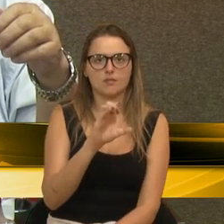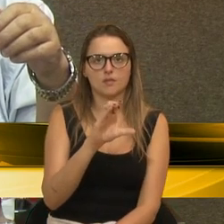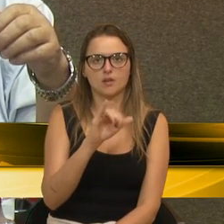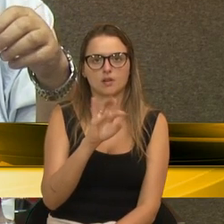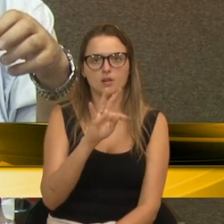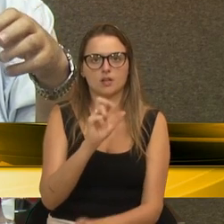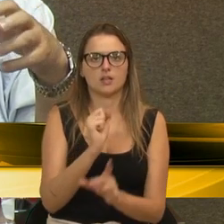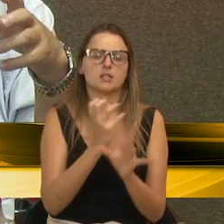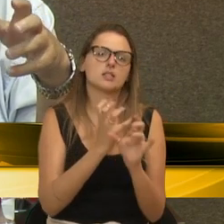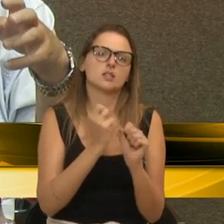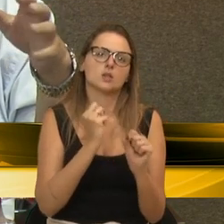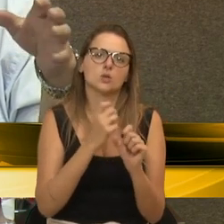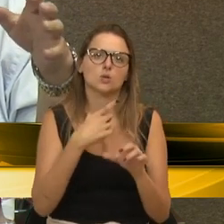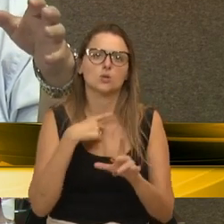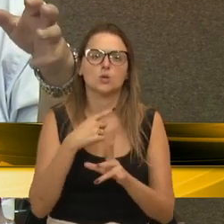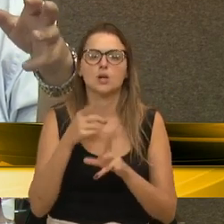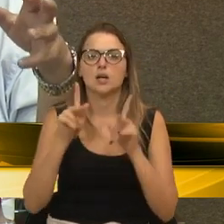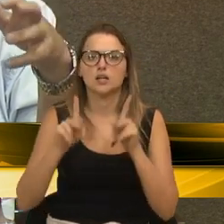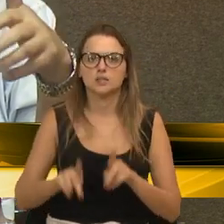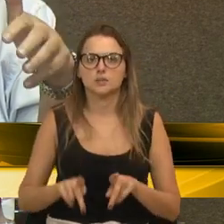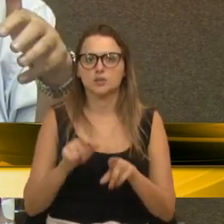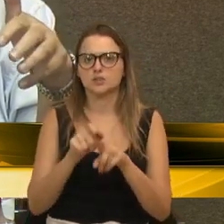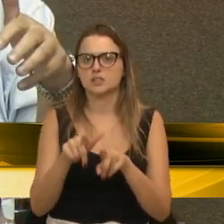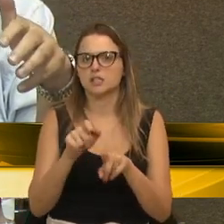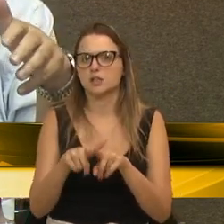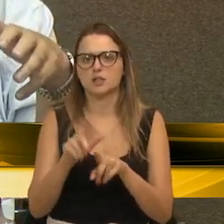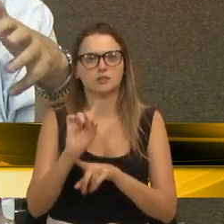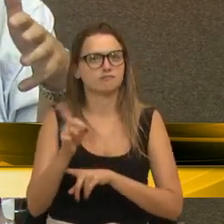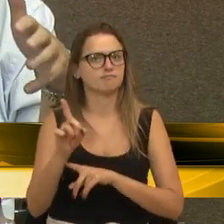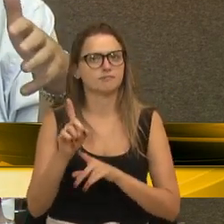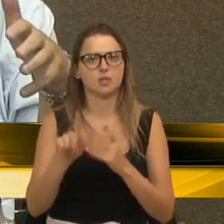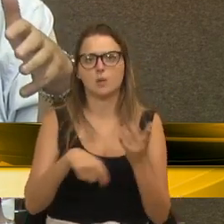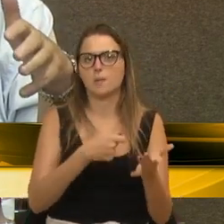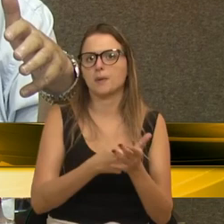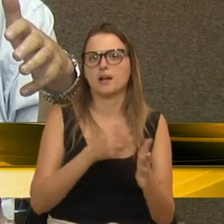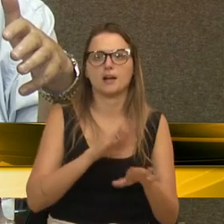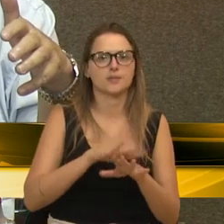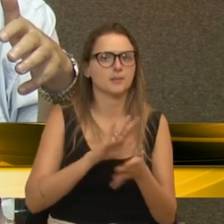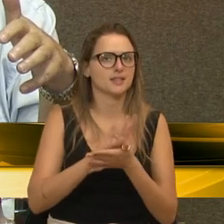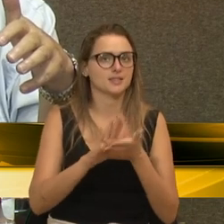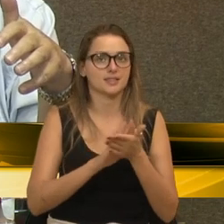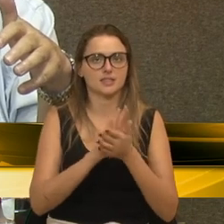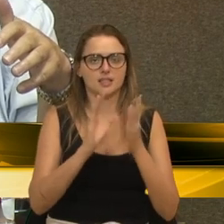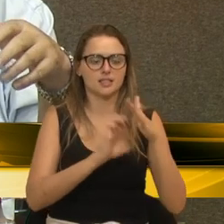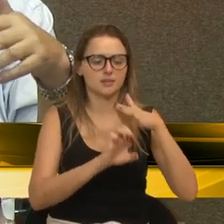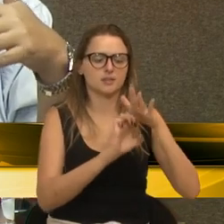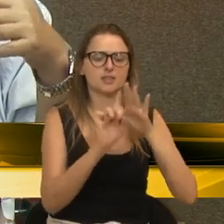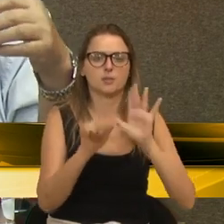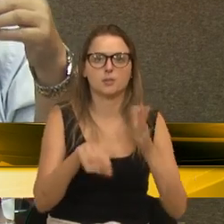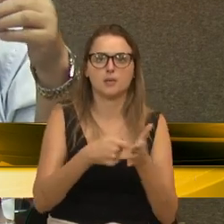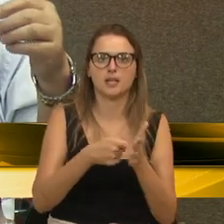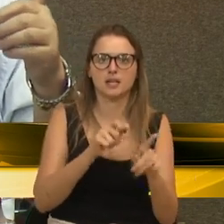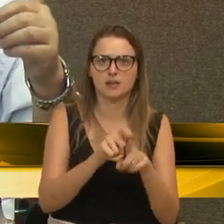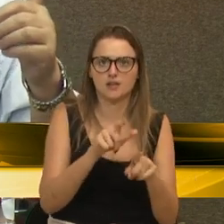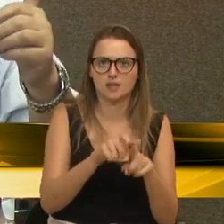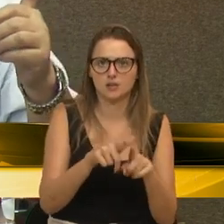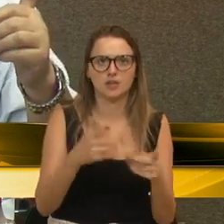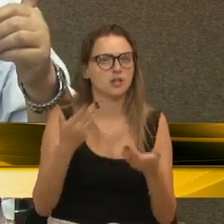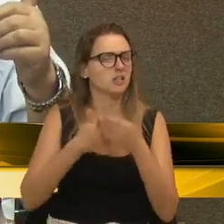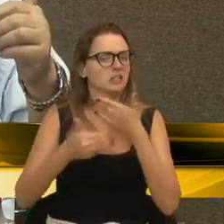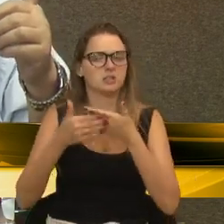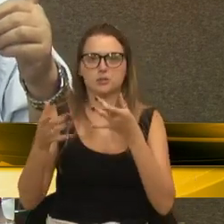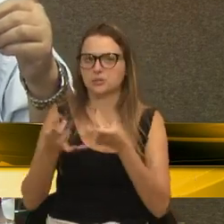os locativos daquele espaço lá já não vinham sendo cobrados há muito tempo, há muito tempo, e estava completamente